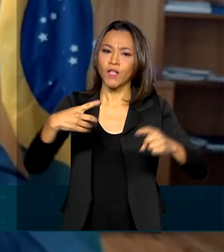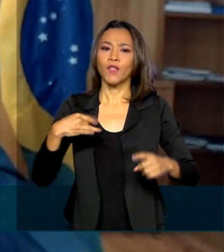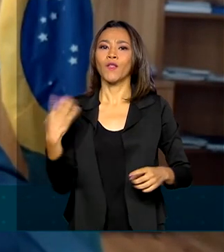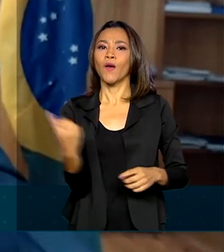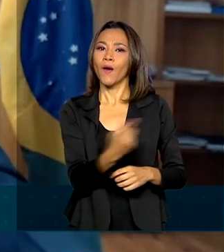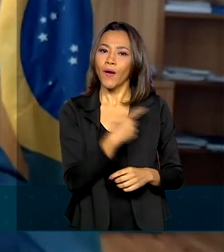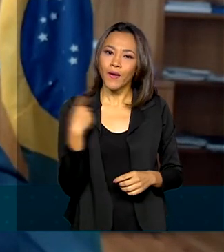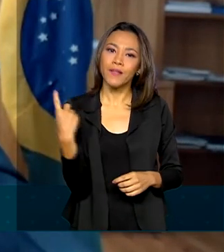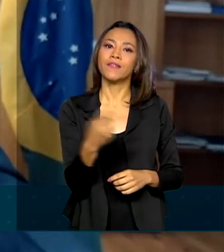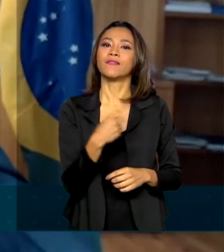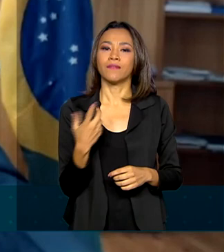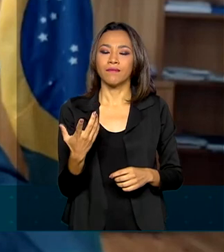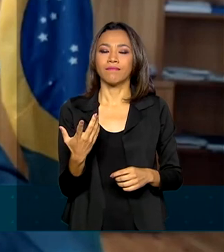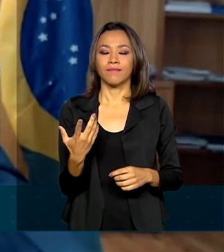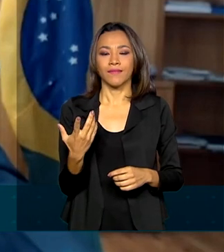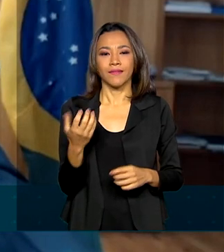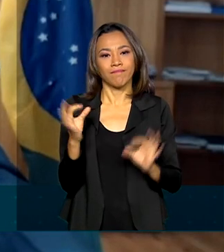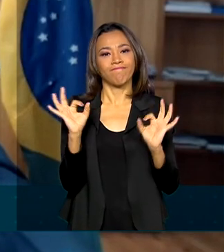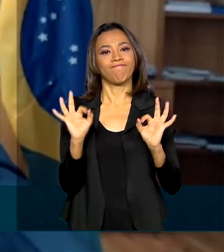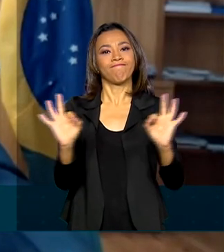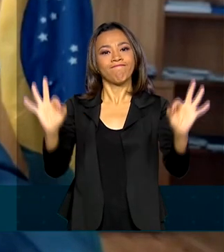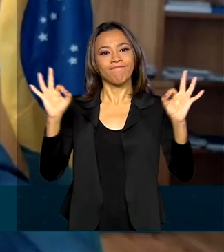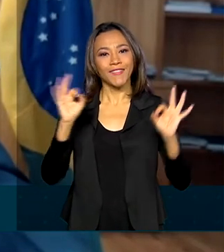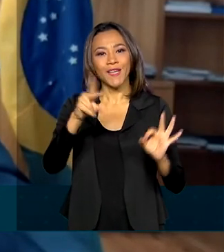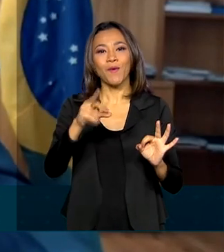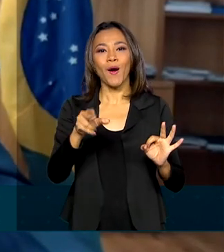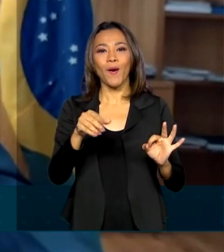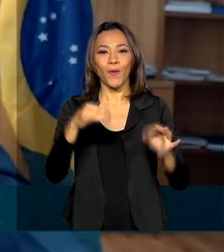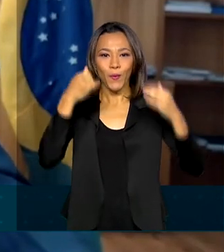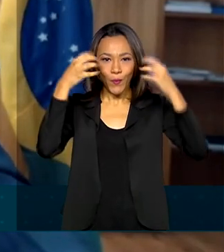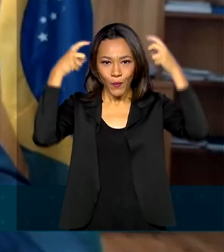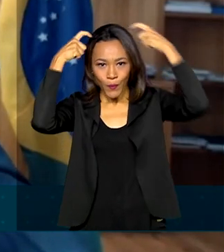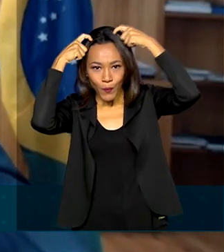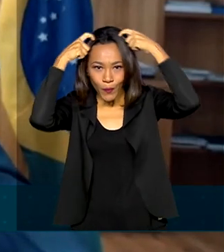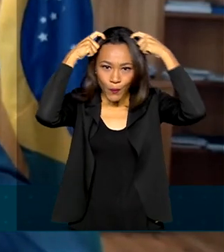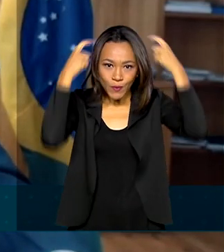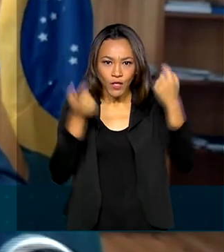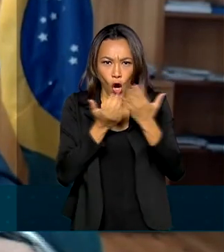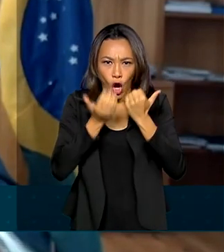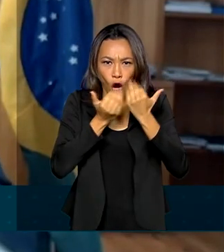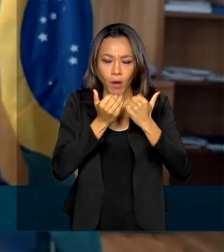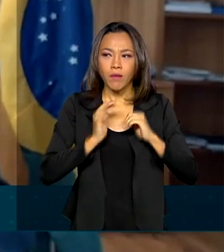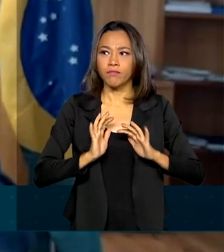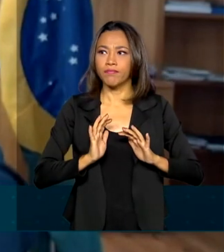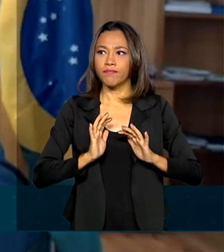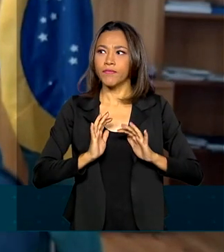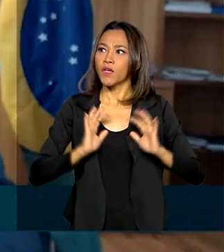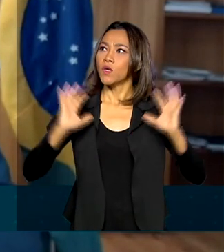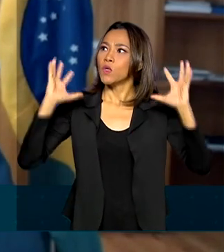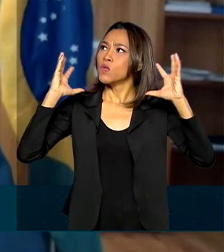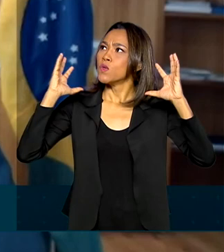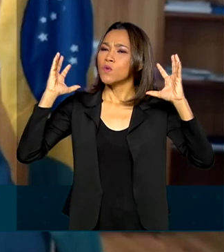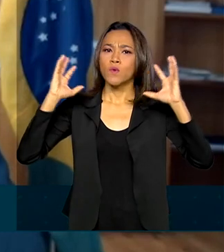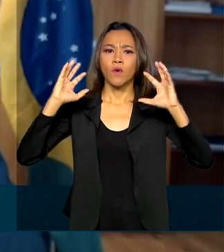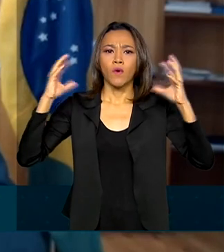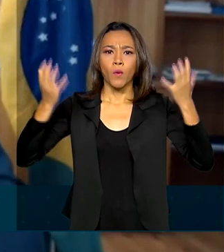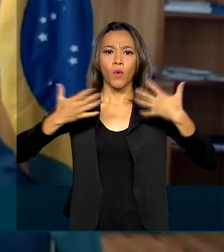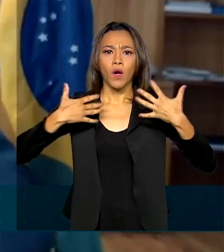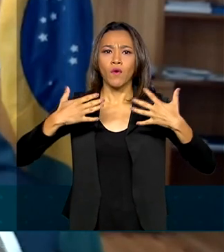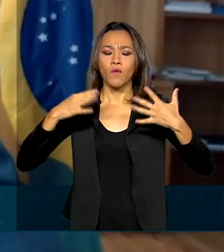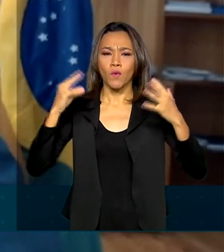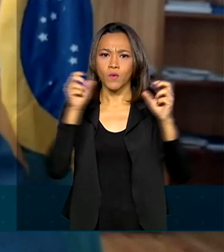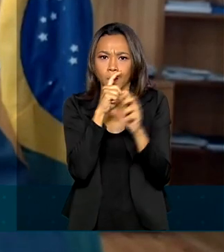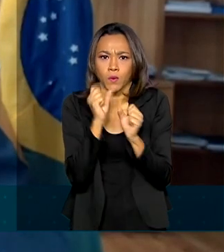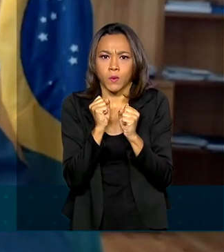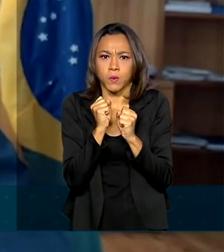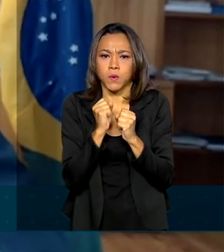economia de energia, exatamente como o urso hibernando durante o inverno. Acabou o inverno, o urso sai e o urso